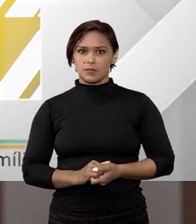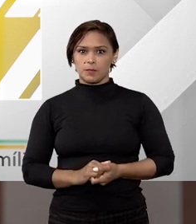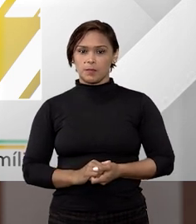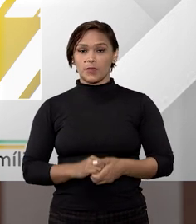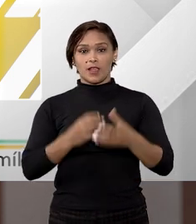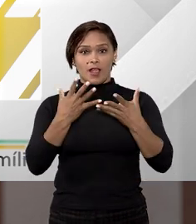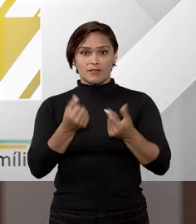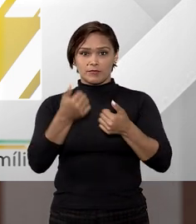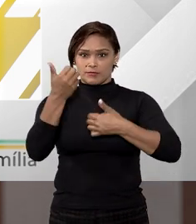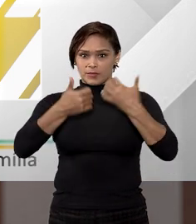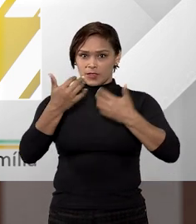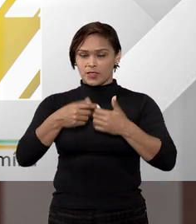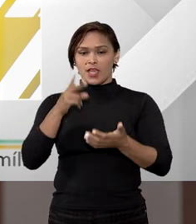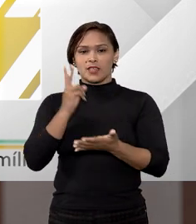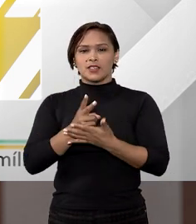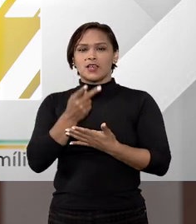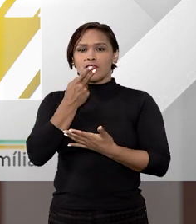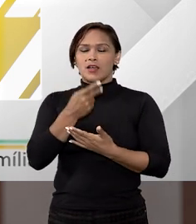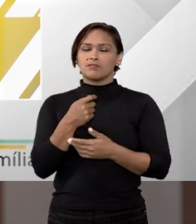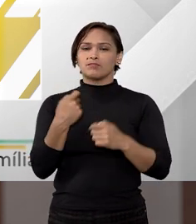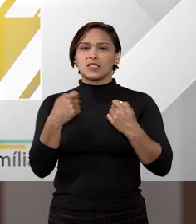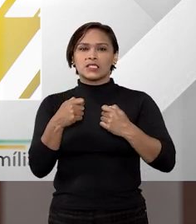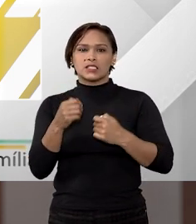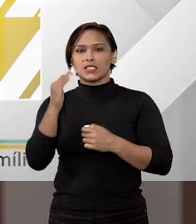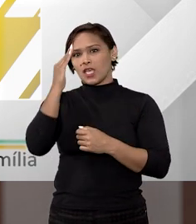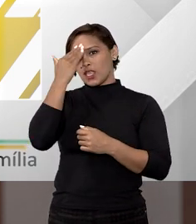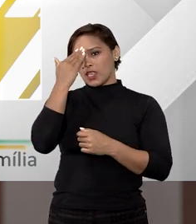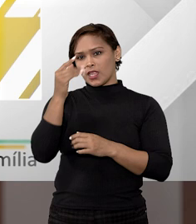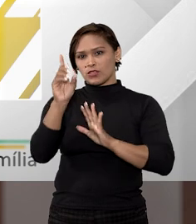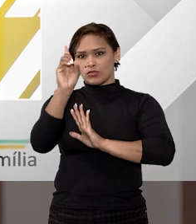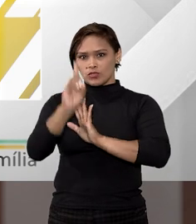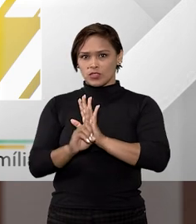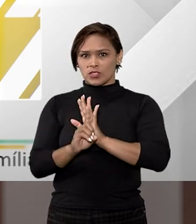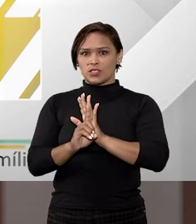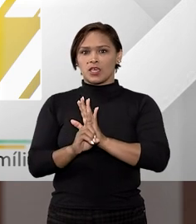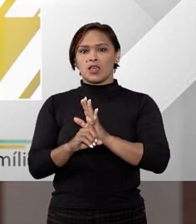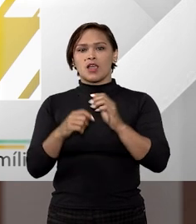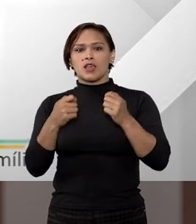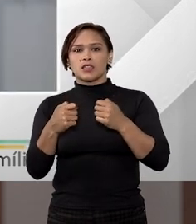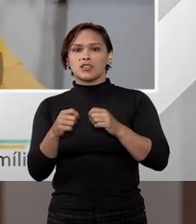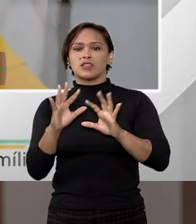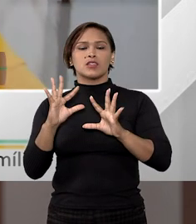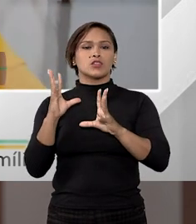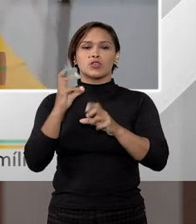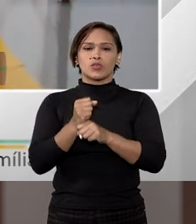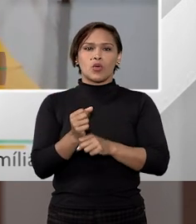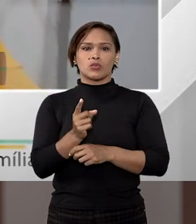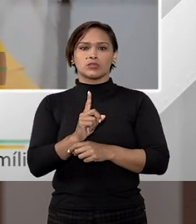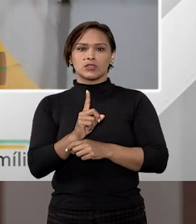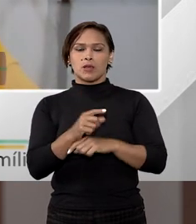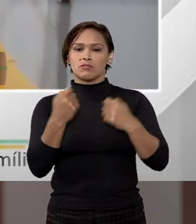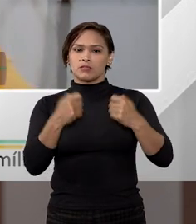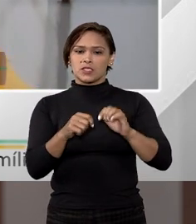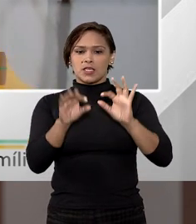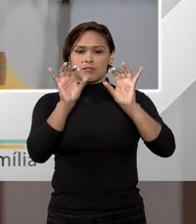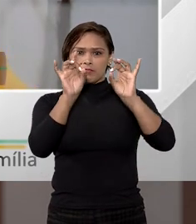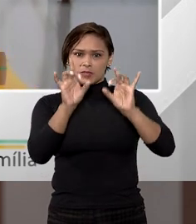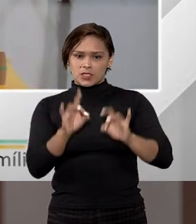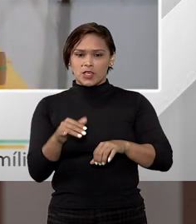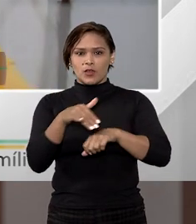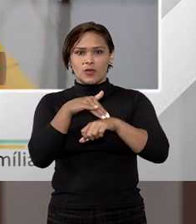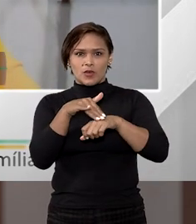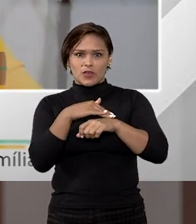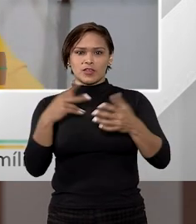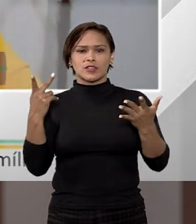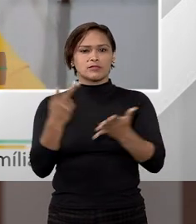Fátio, vamos lá, a gente sempre fala depende, no direito, o professor Vitor Sábia sempre fala não é absoluto, nesse caso eu vou ter que